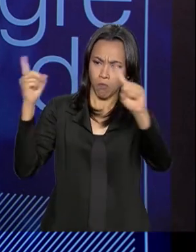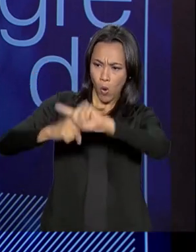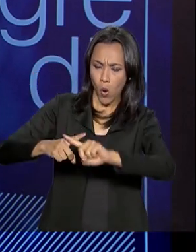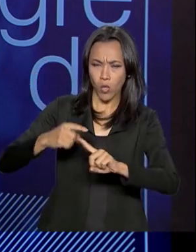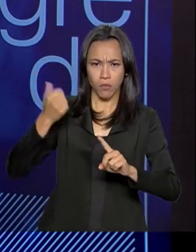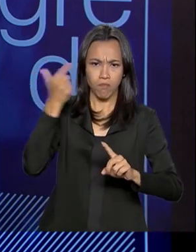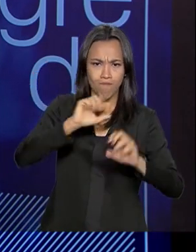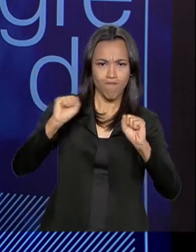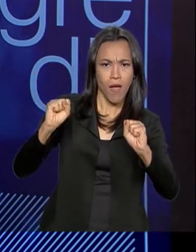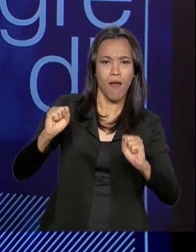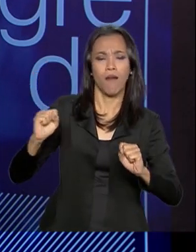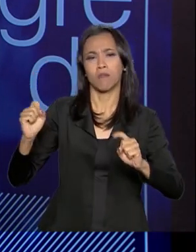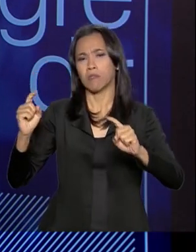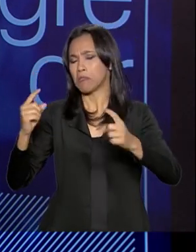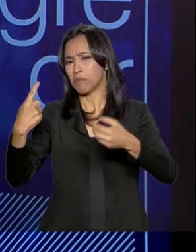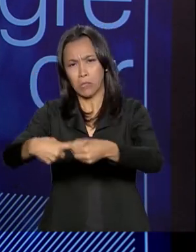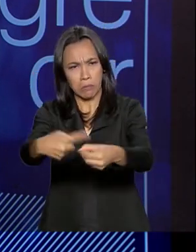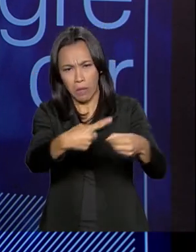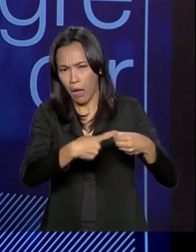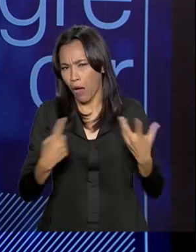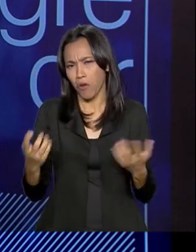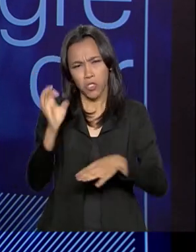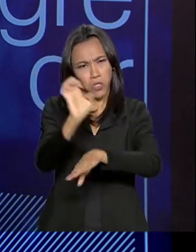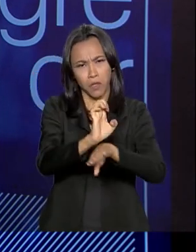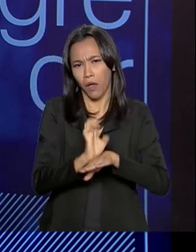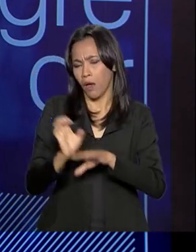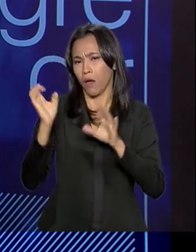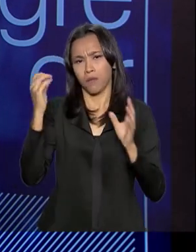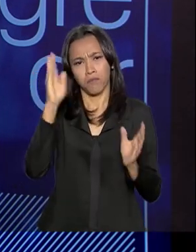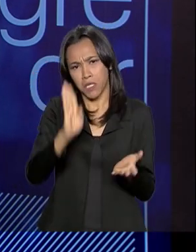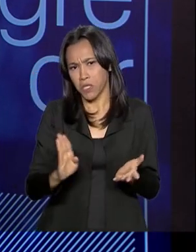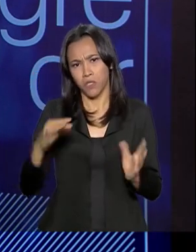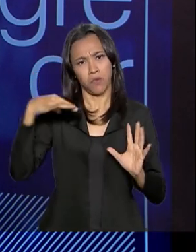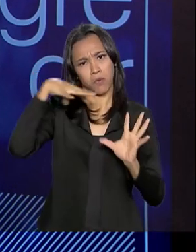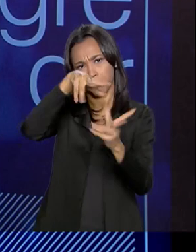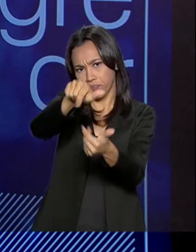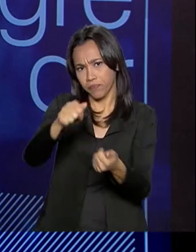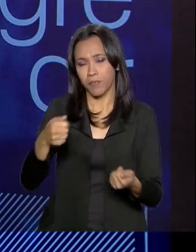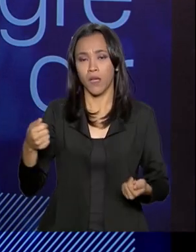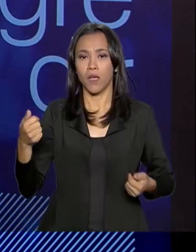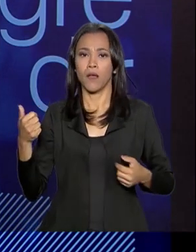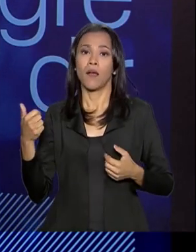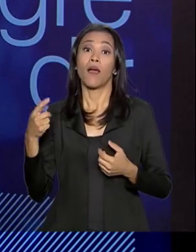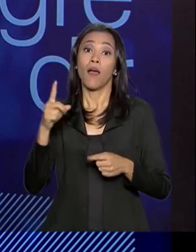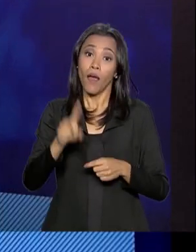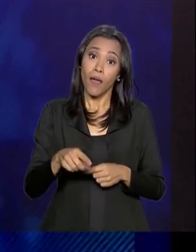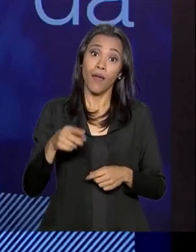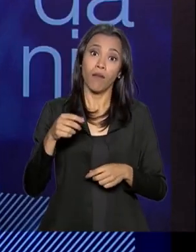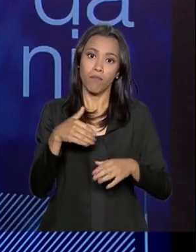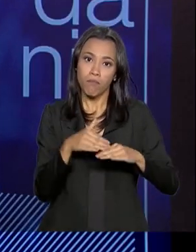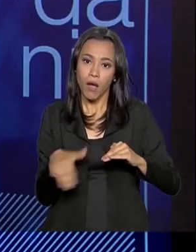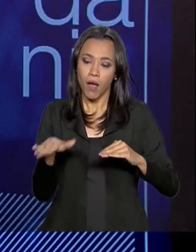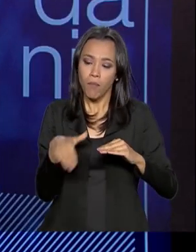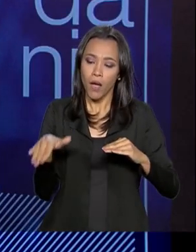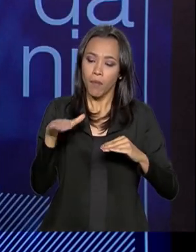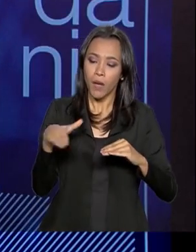municipal, estadual, nacional, internacional, até o pódio olímpico, há uma graduação que estimula